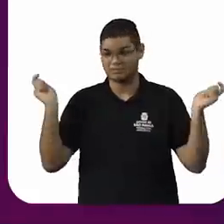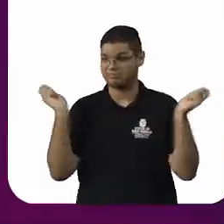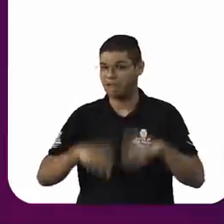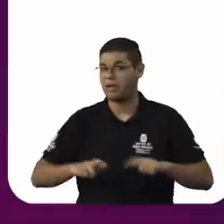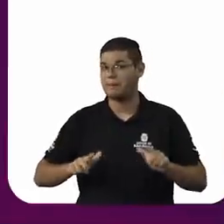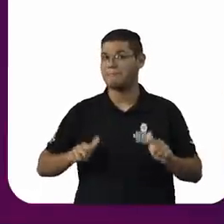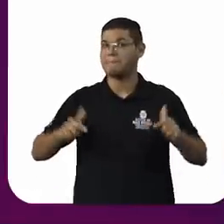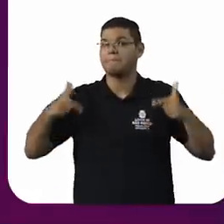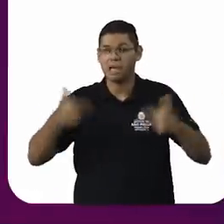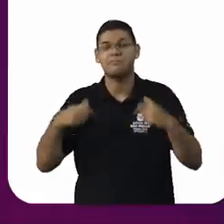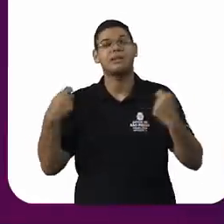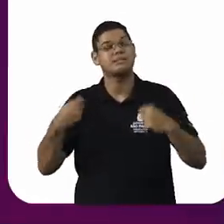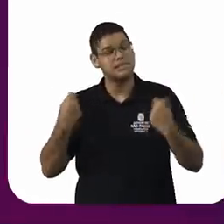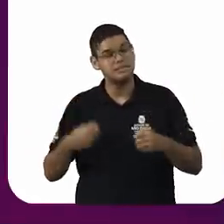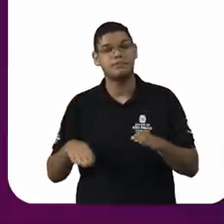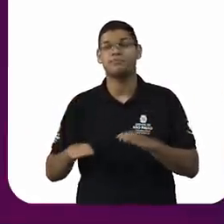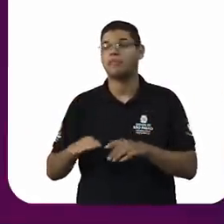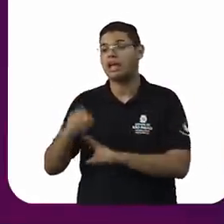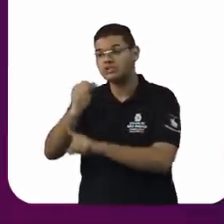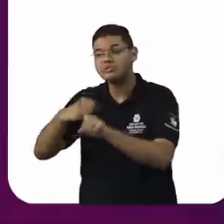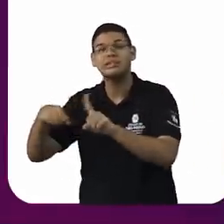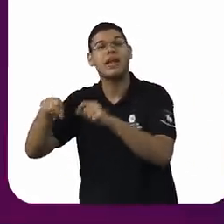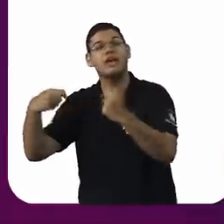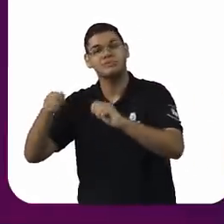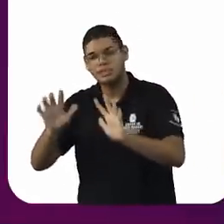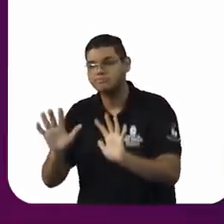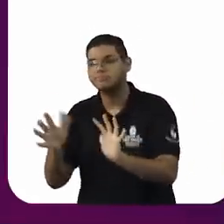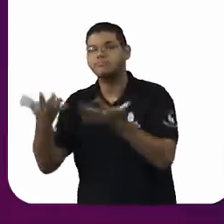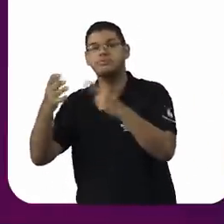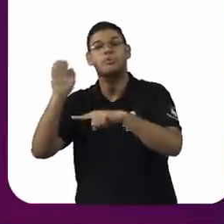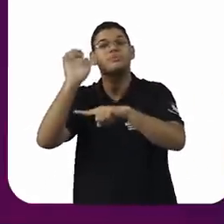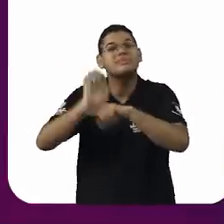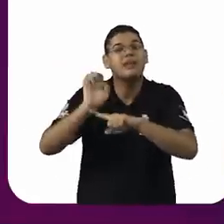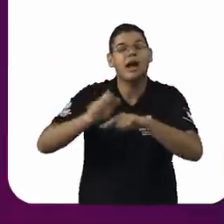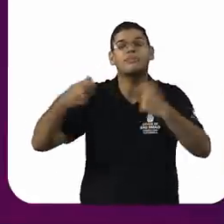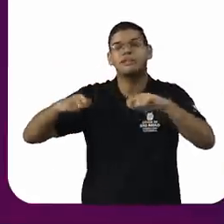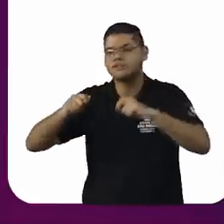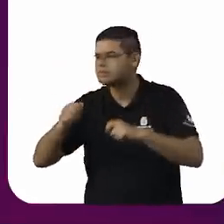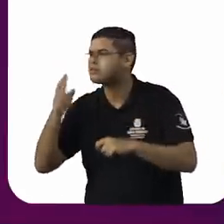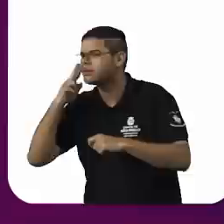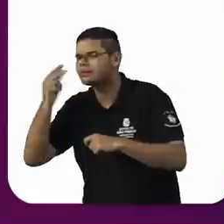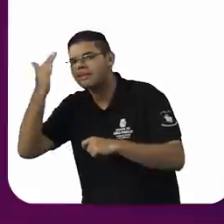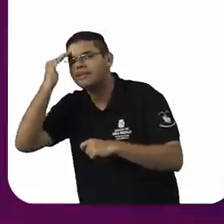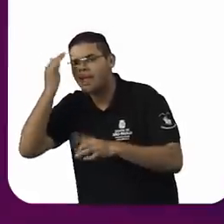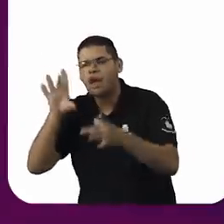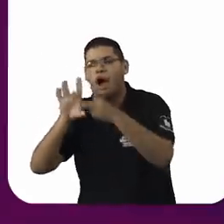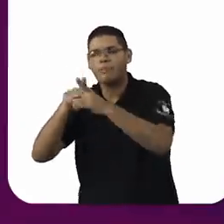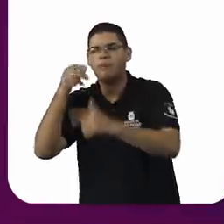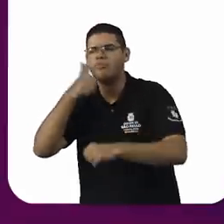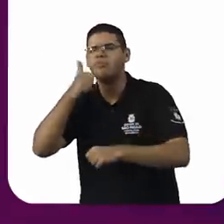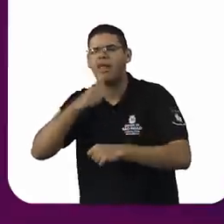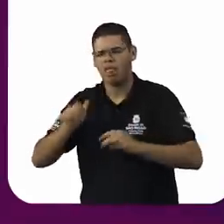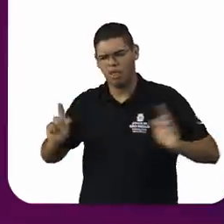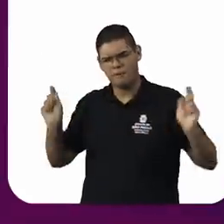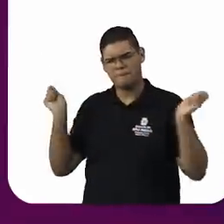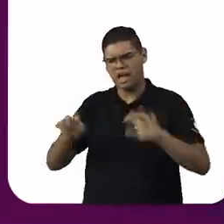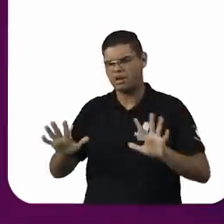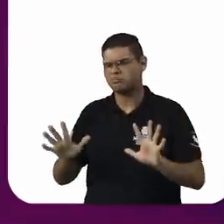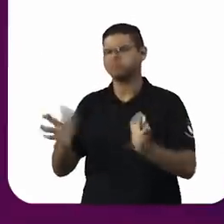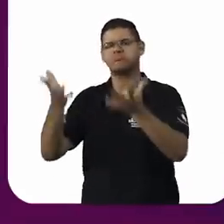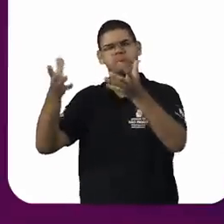sociedade precisa reconhecer a importância do empoderamento feminino. Muito bem, doutoras. Olha, nós recebemos várias